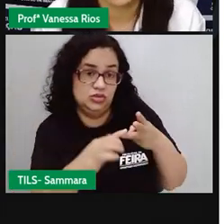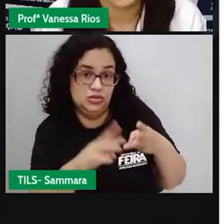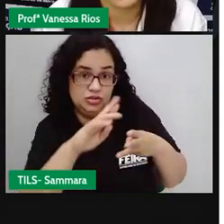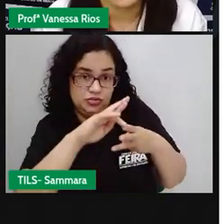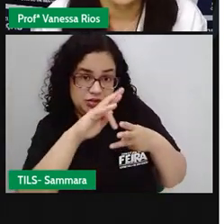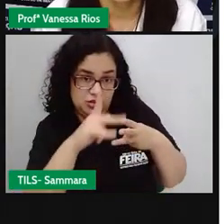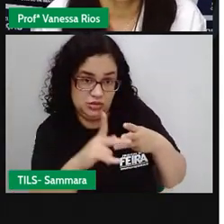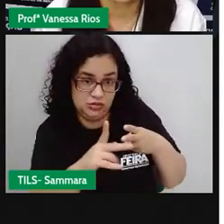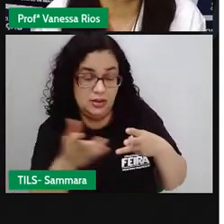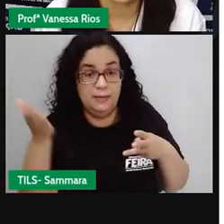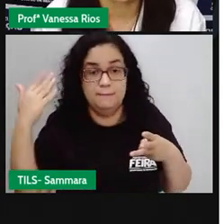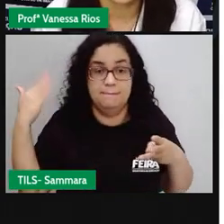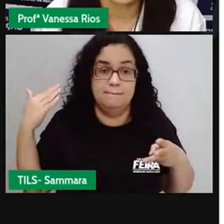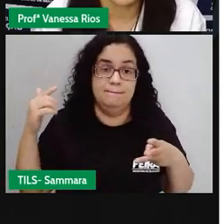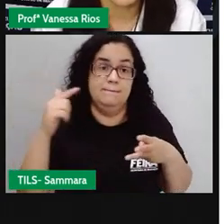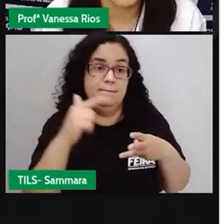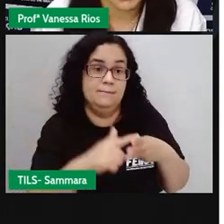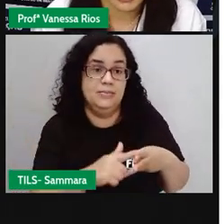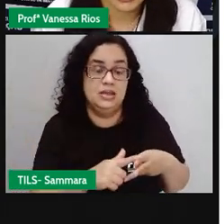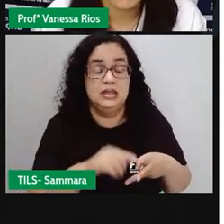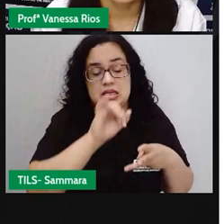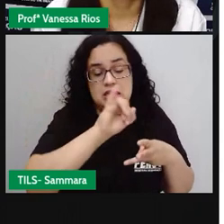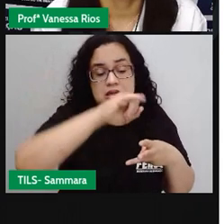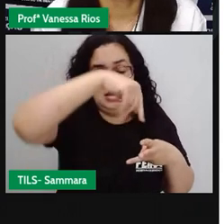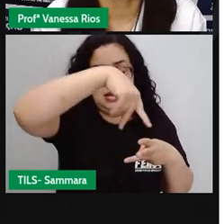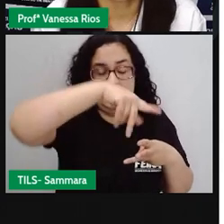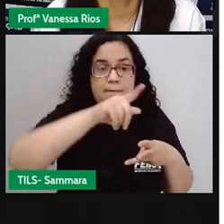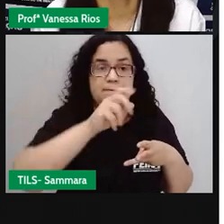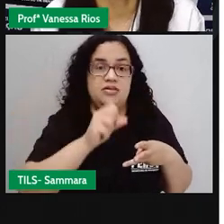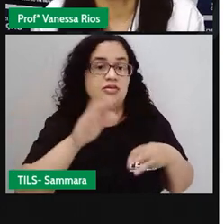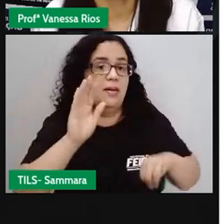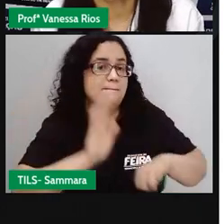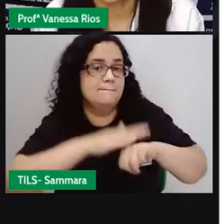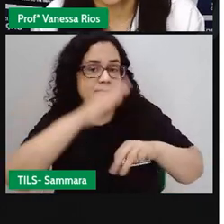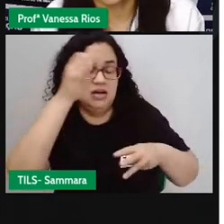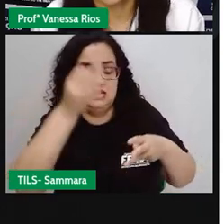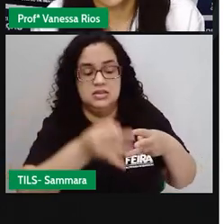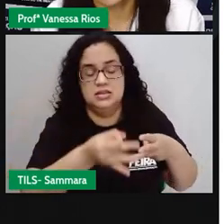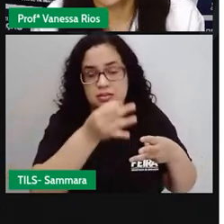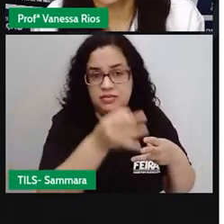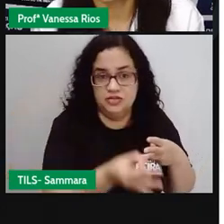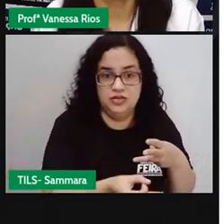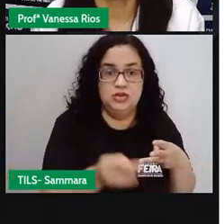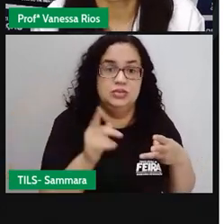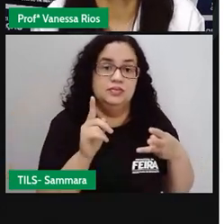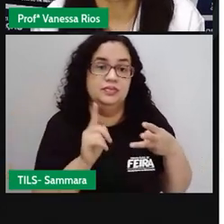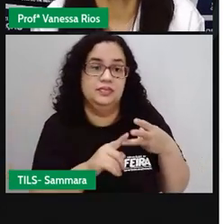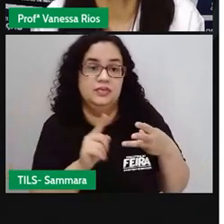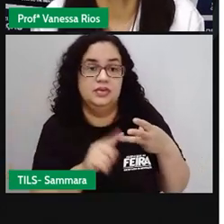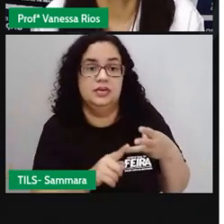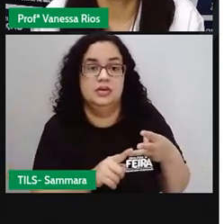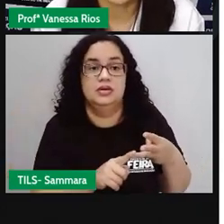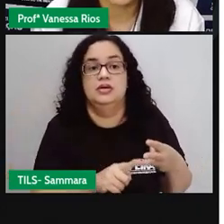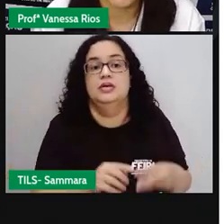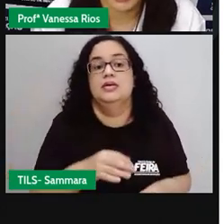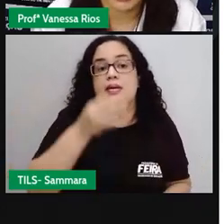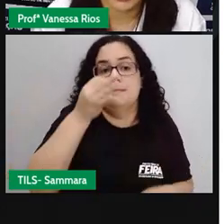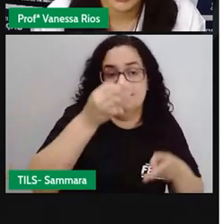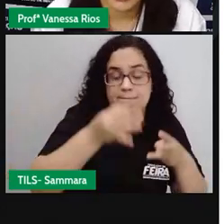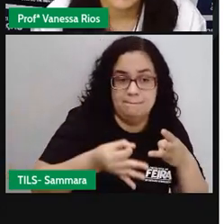diferentes. O pretérito imperfeito o pretérito mais que perfeito e o pretérito